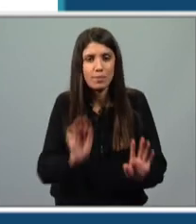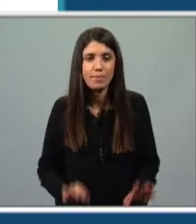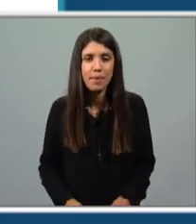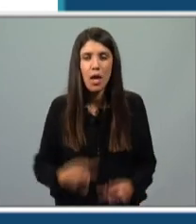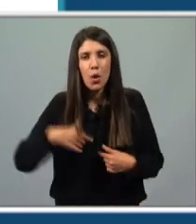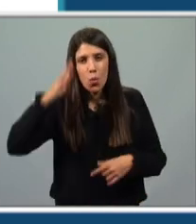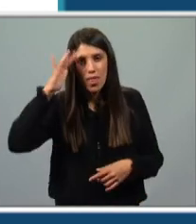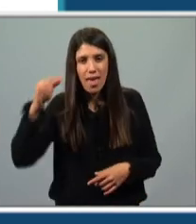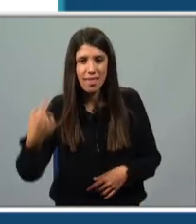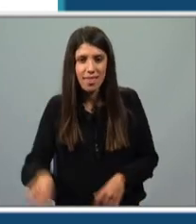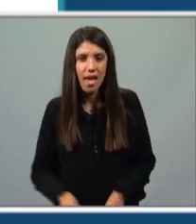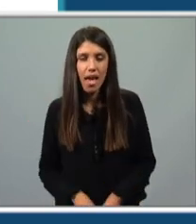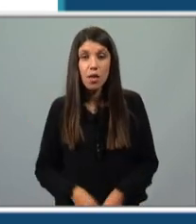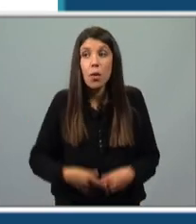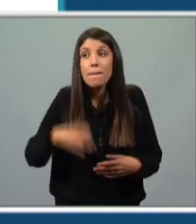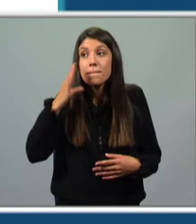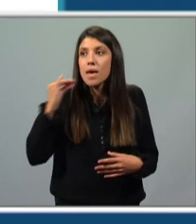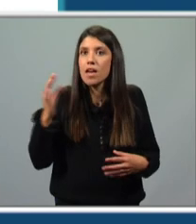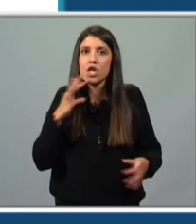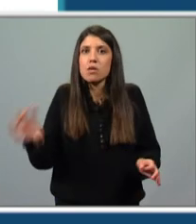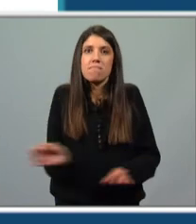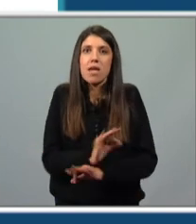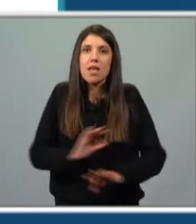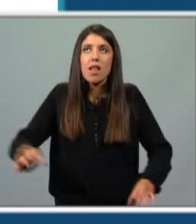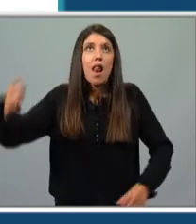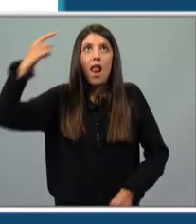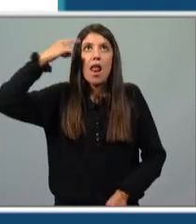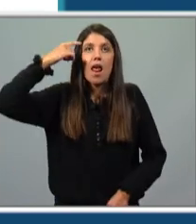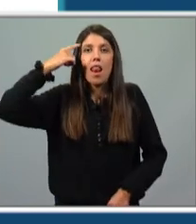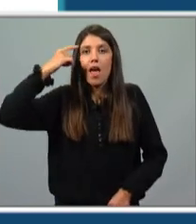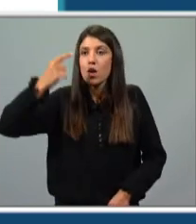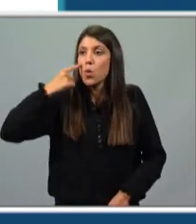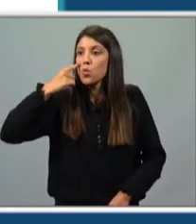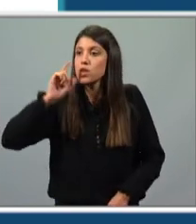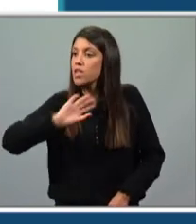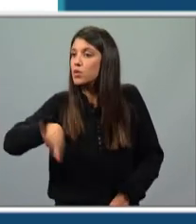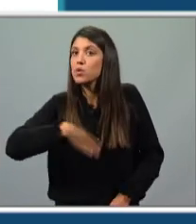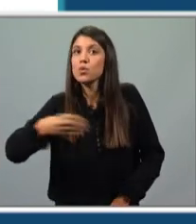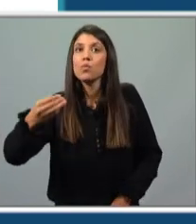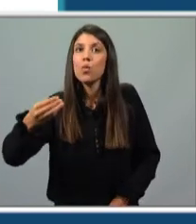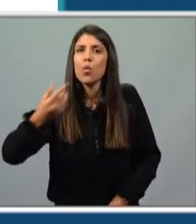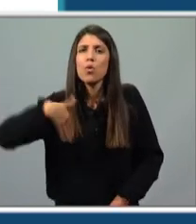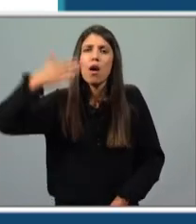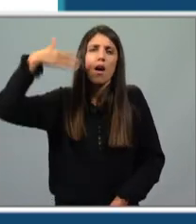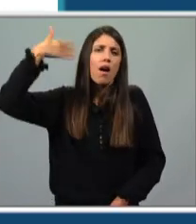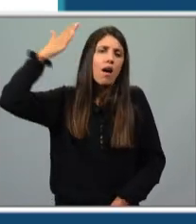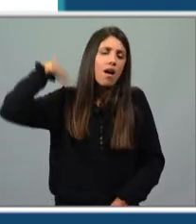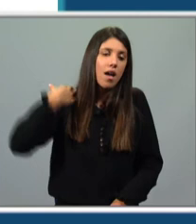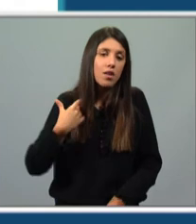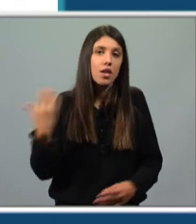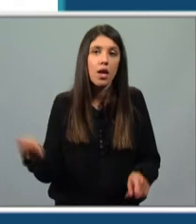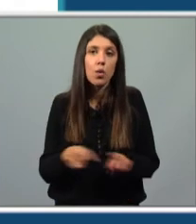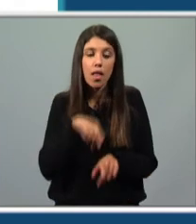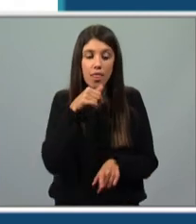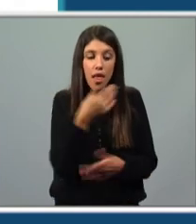eu tive uma ideia que considero brilhante, fruto das minhas andanças pelo mundo desde os tempos mais antigos. Portanto, ele não anda